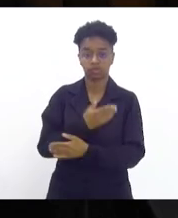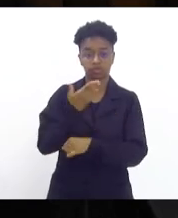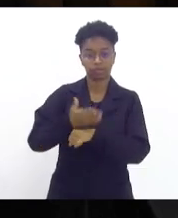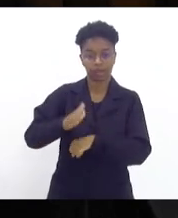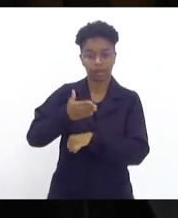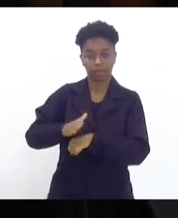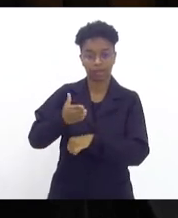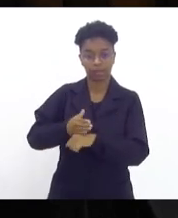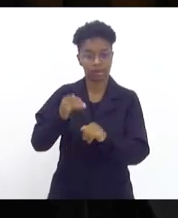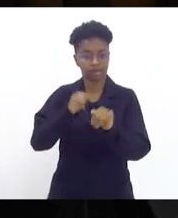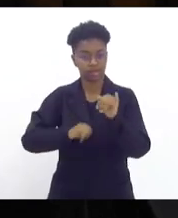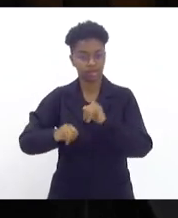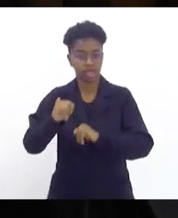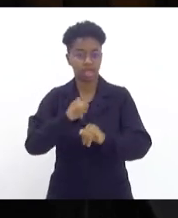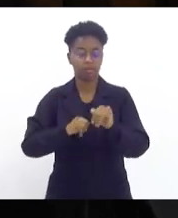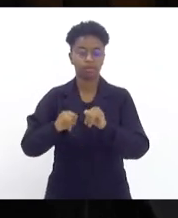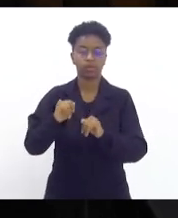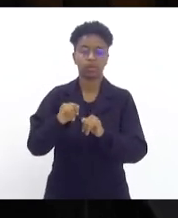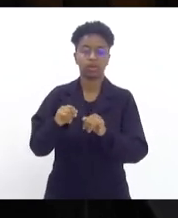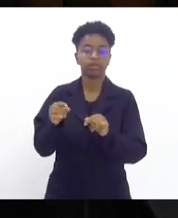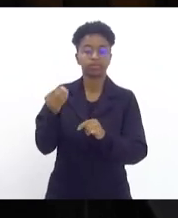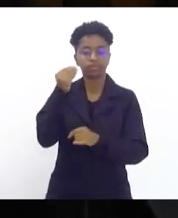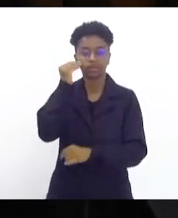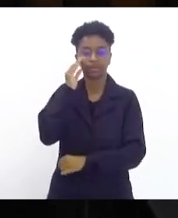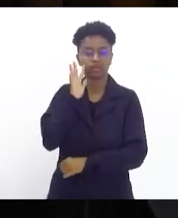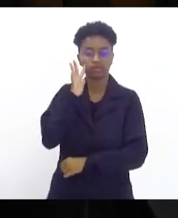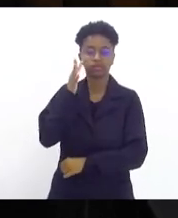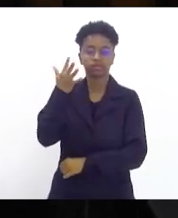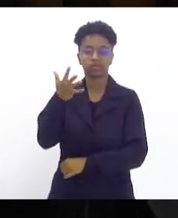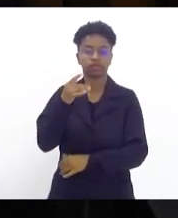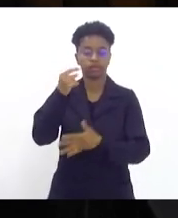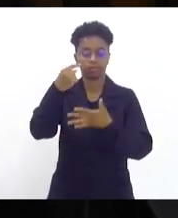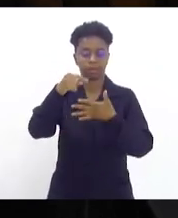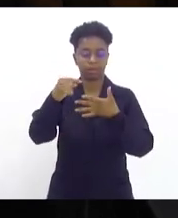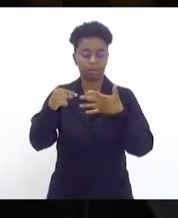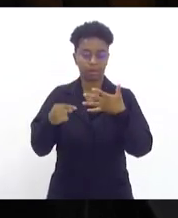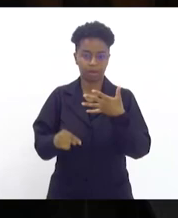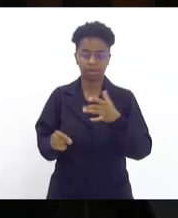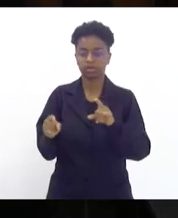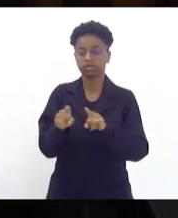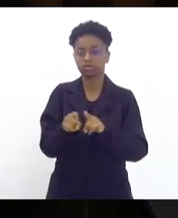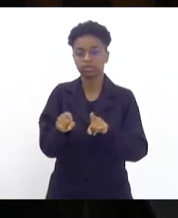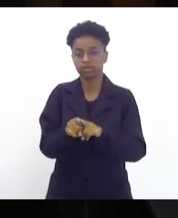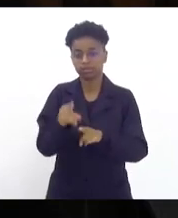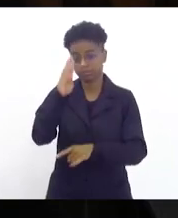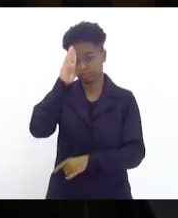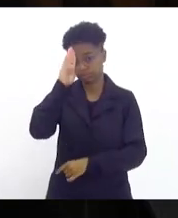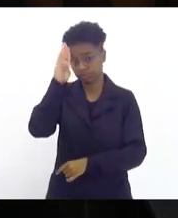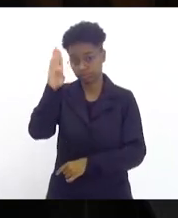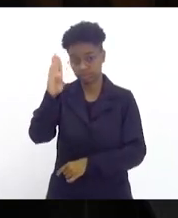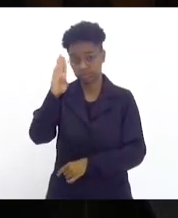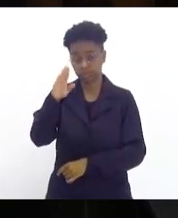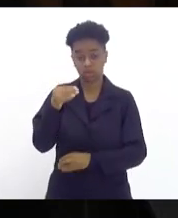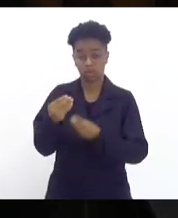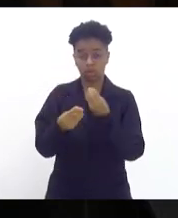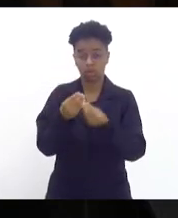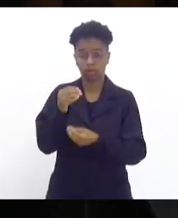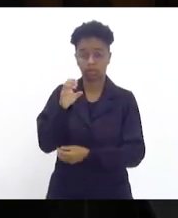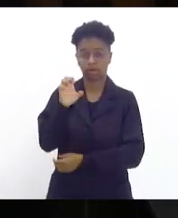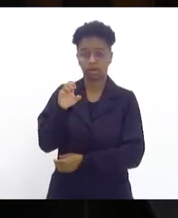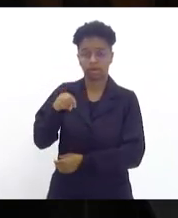físicos químicos para definir diversos teores, inclusive, principalmente, teores de enxofre,